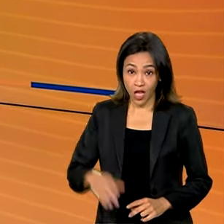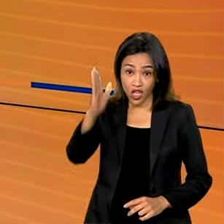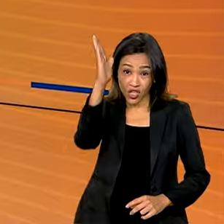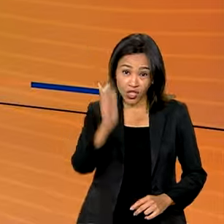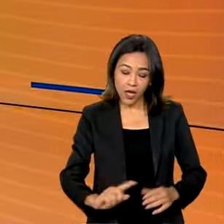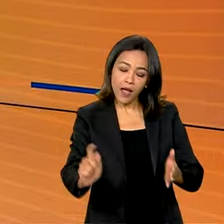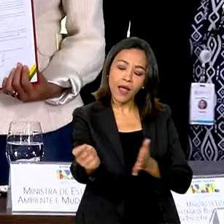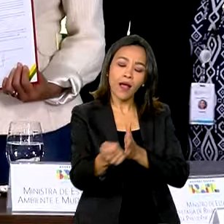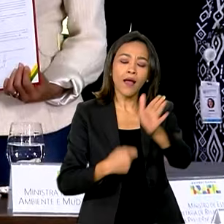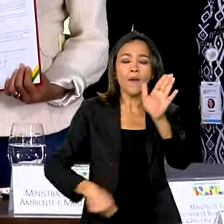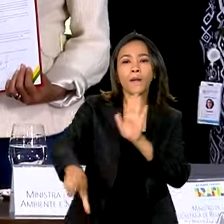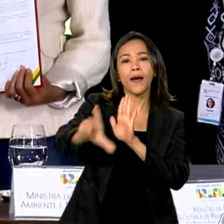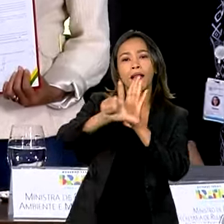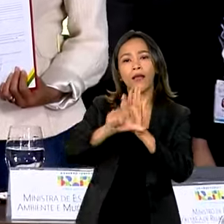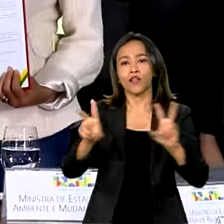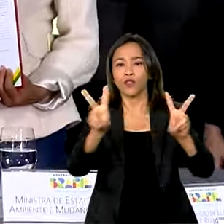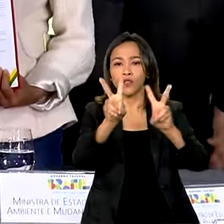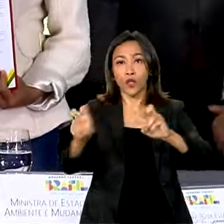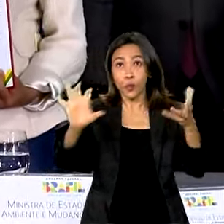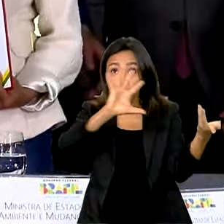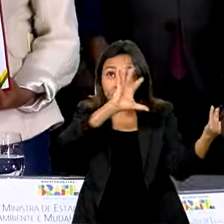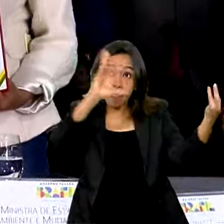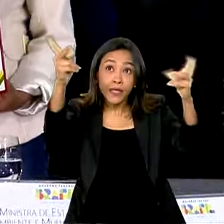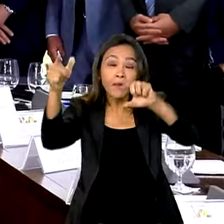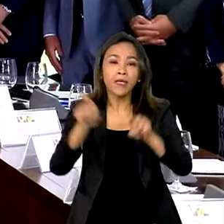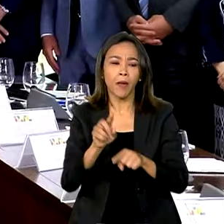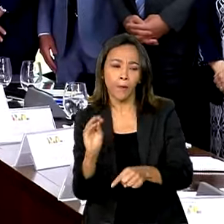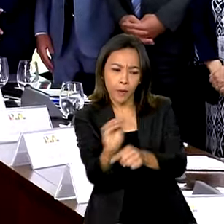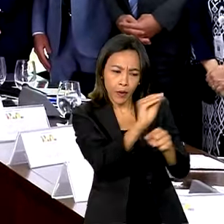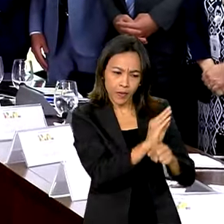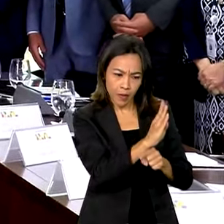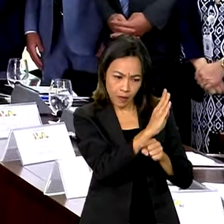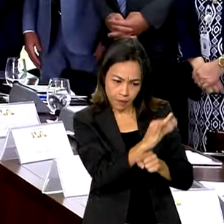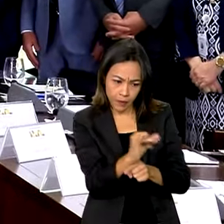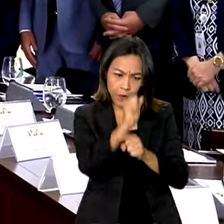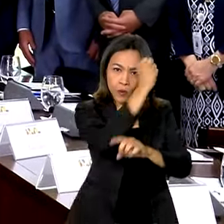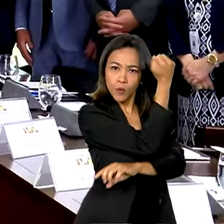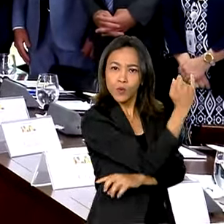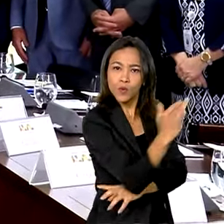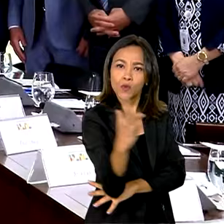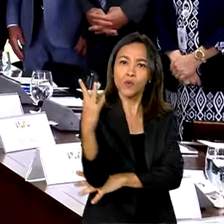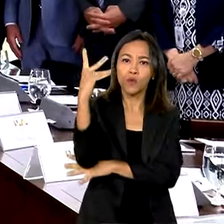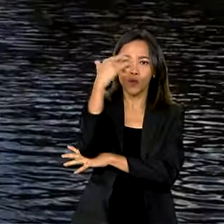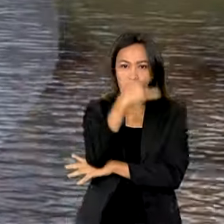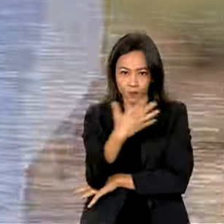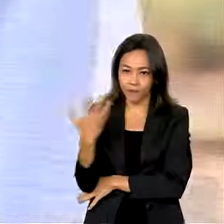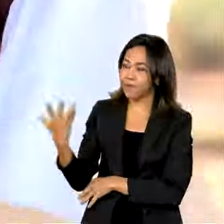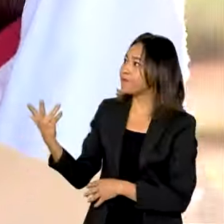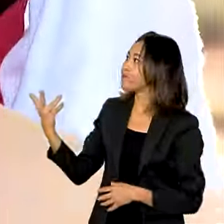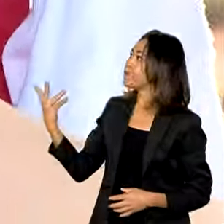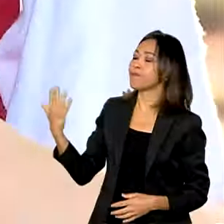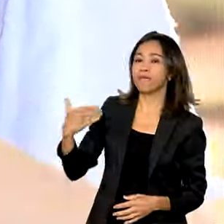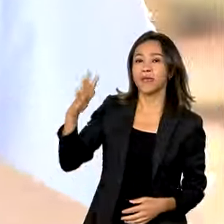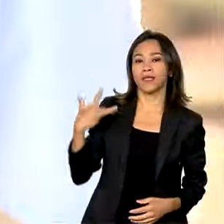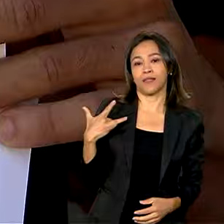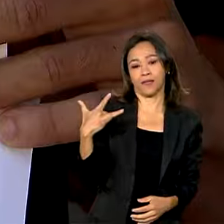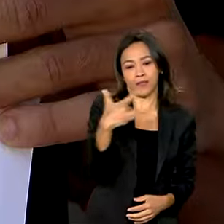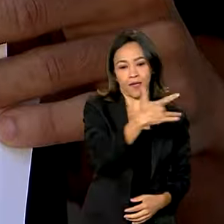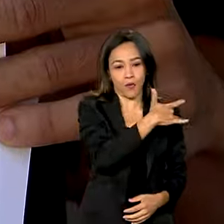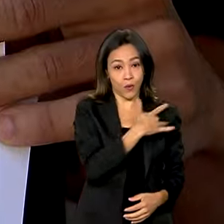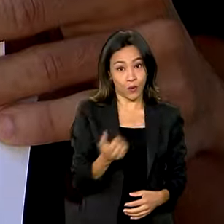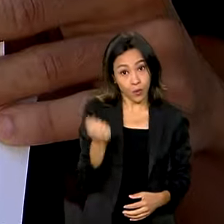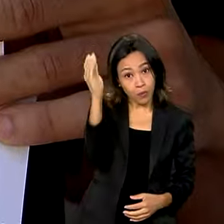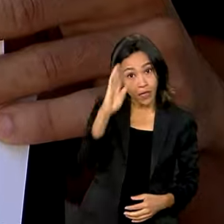Sancionada a lei que inclui mudança do clima e proteção à biodiversidade na educação ambiental. Mais saúde,